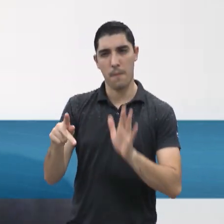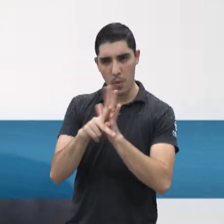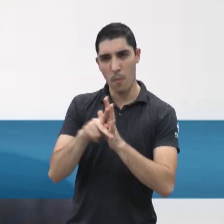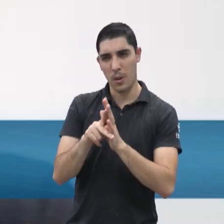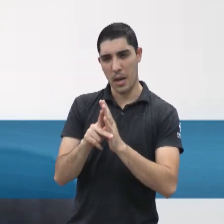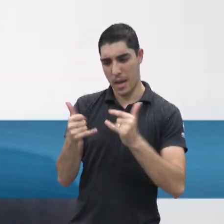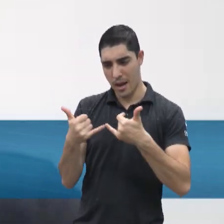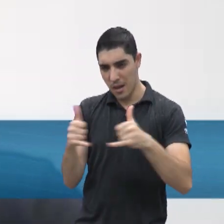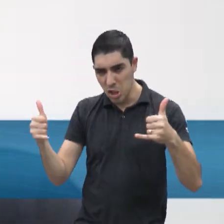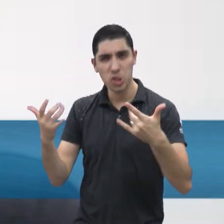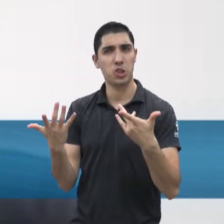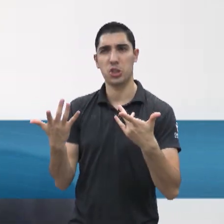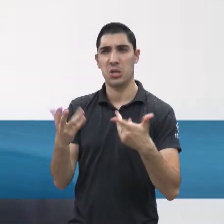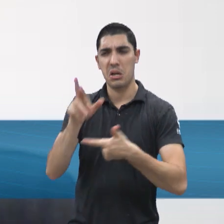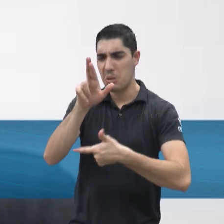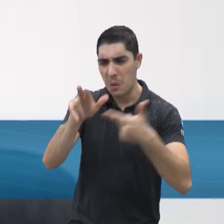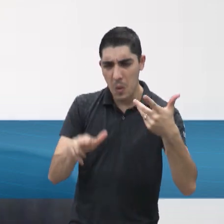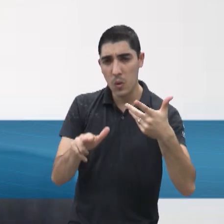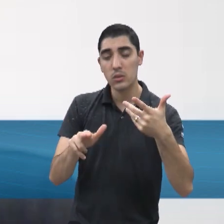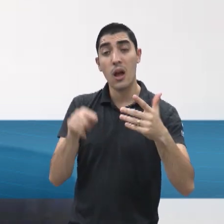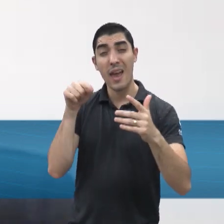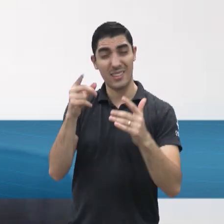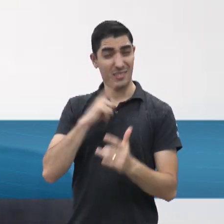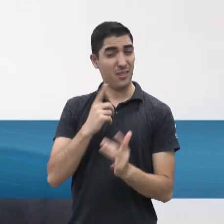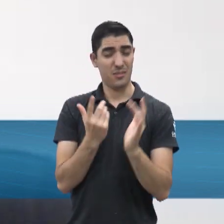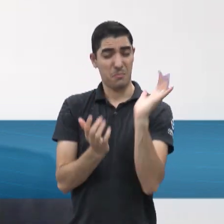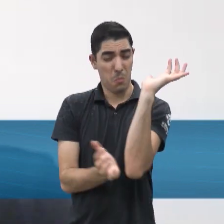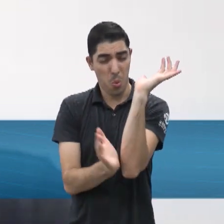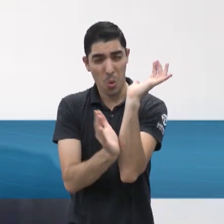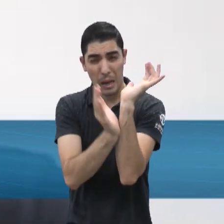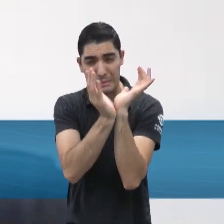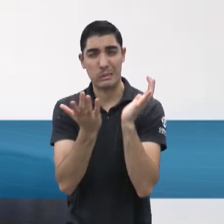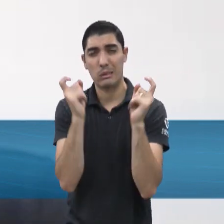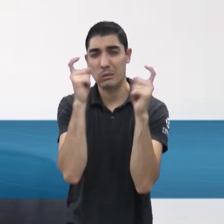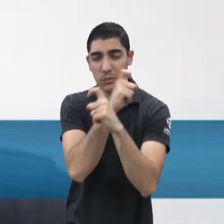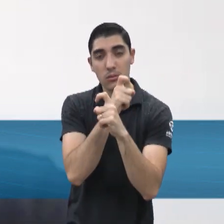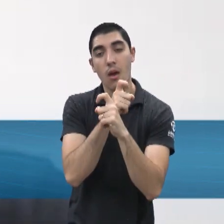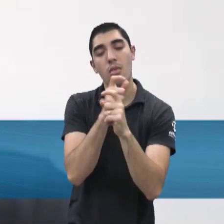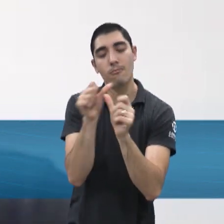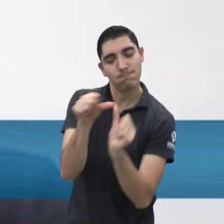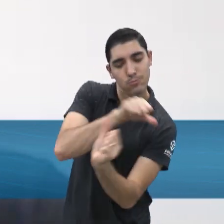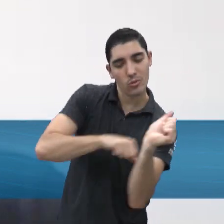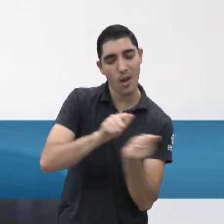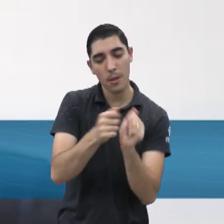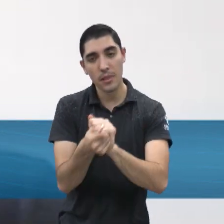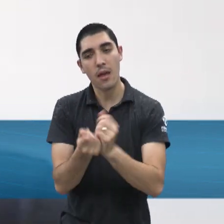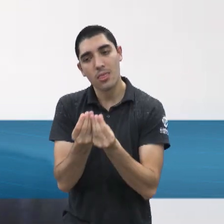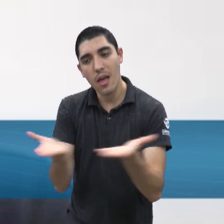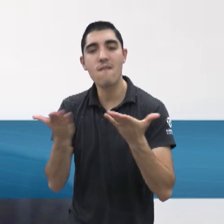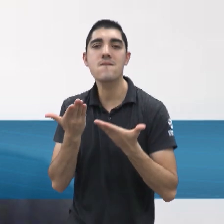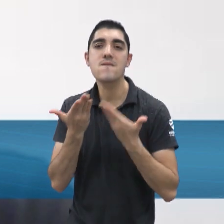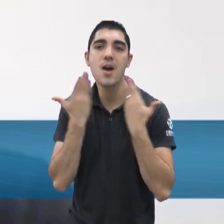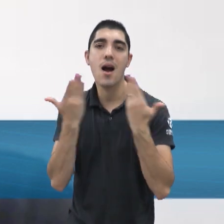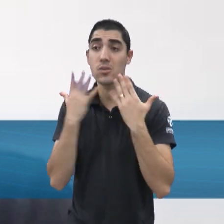saneamento, para todas as pessoas, né, em se tratando de mudanças climáticas, eu comentei um pouco mais cedo, em relação a